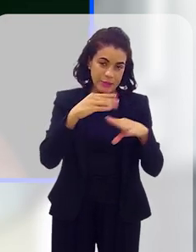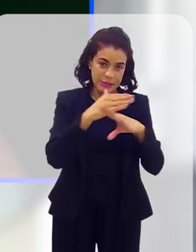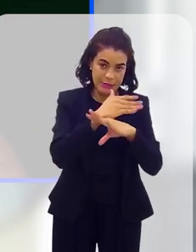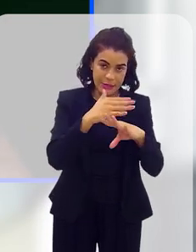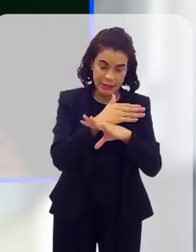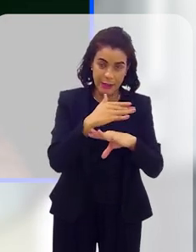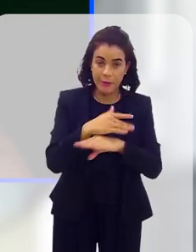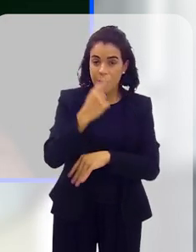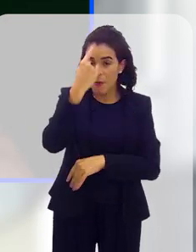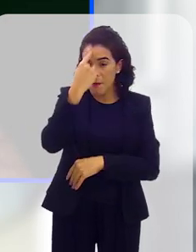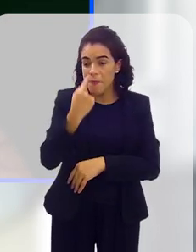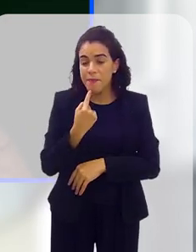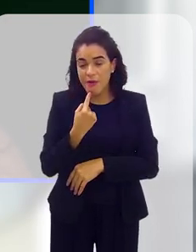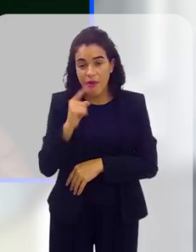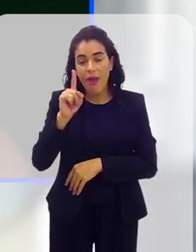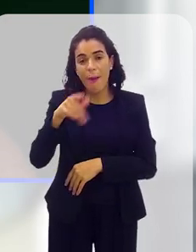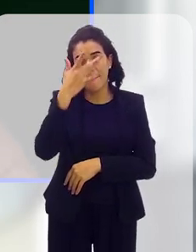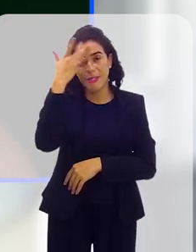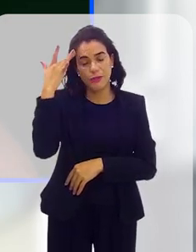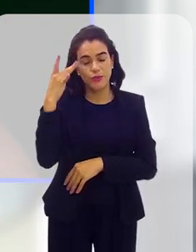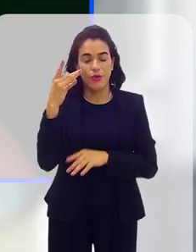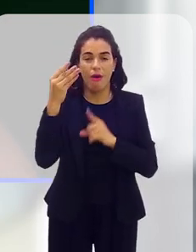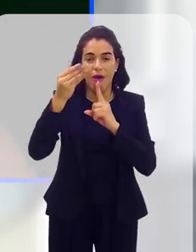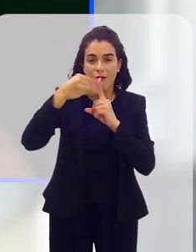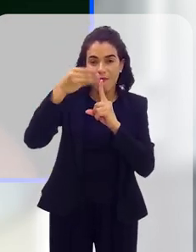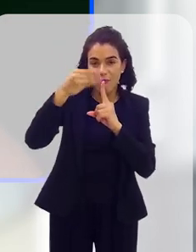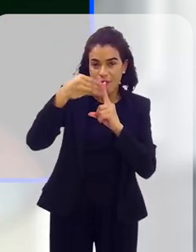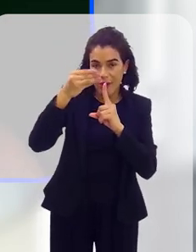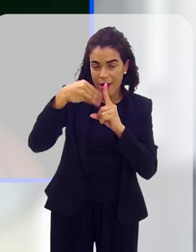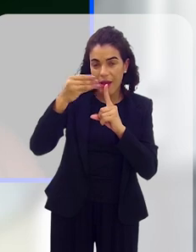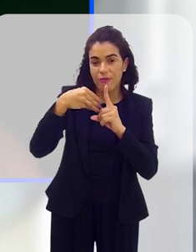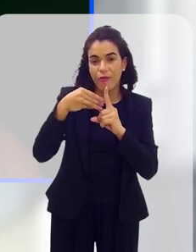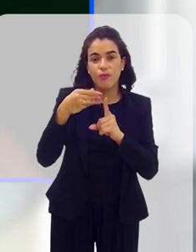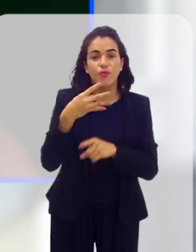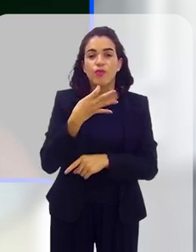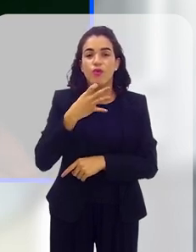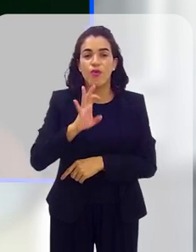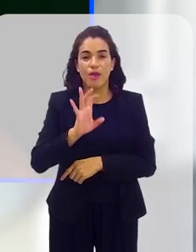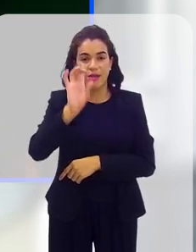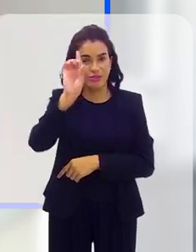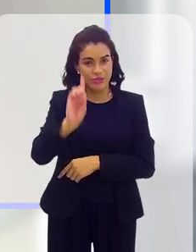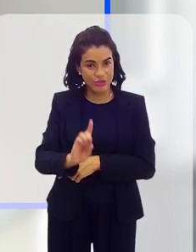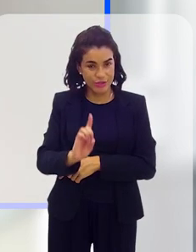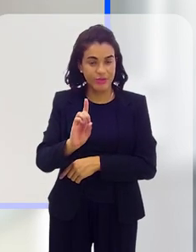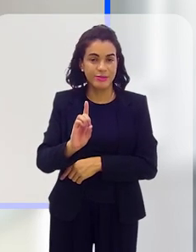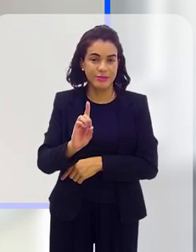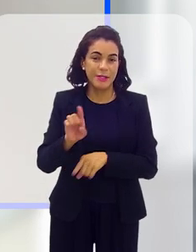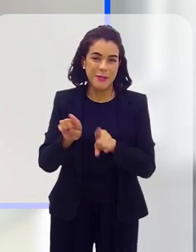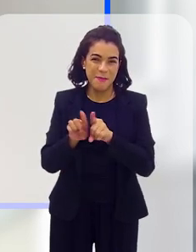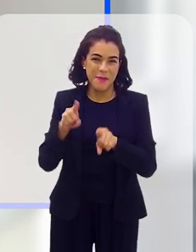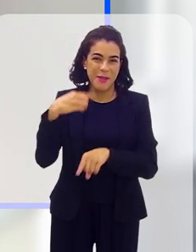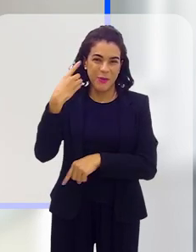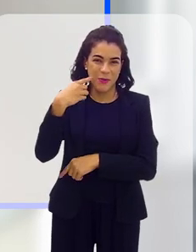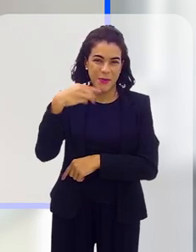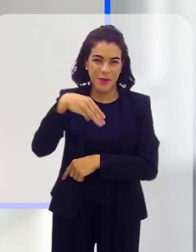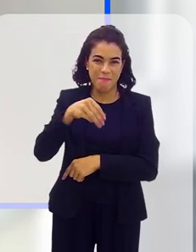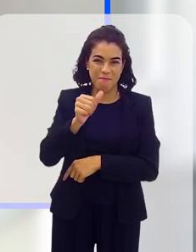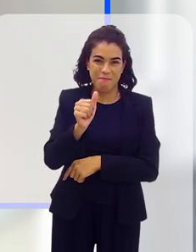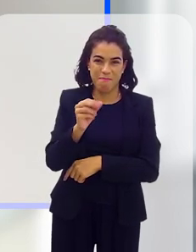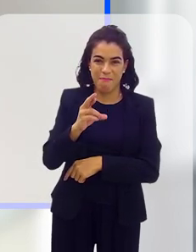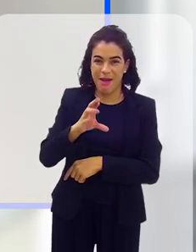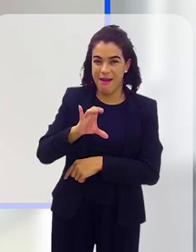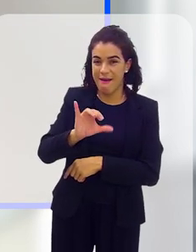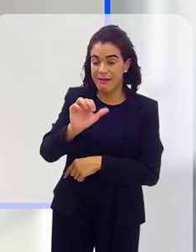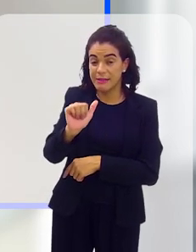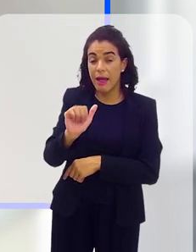o perfil é de pessoa vulnerável, que não conhece os direitos ou, como a doutora Márcia muito bem colocou,